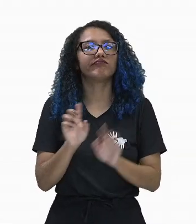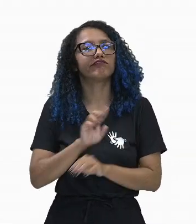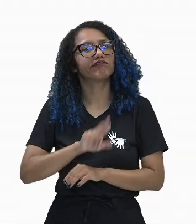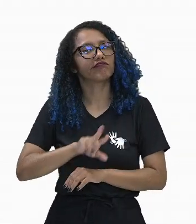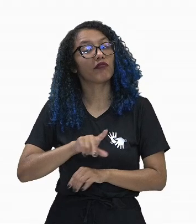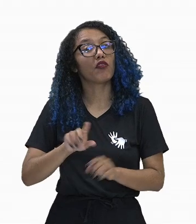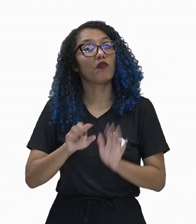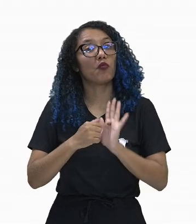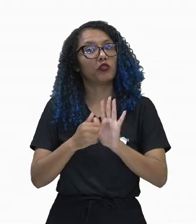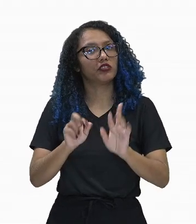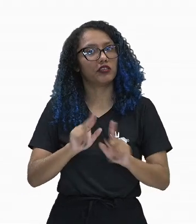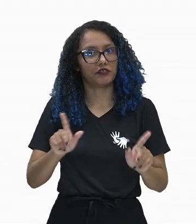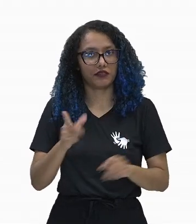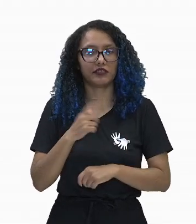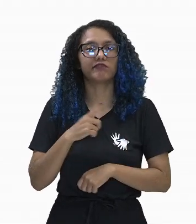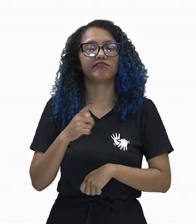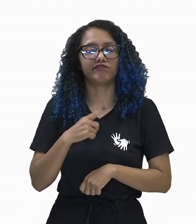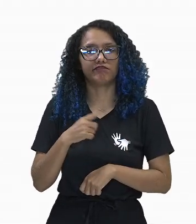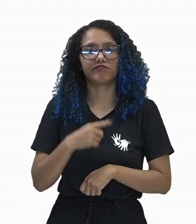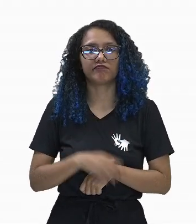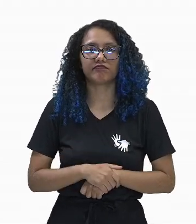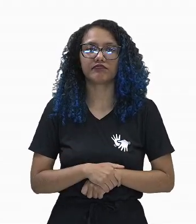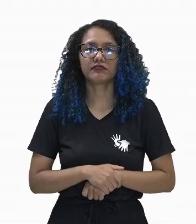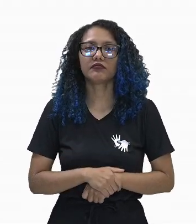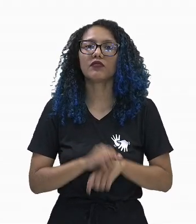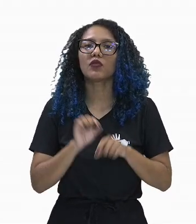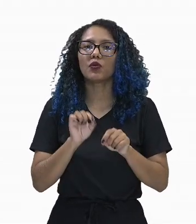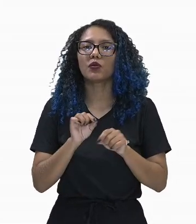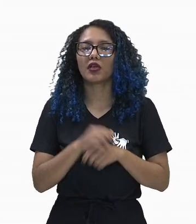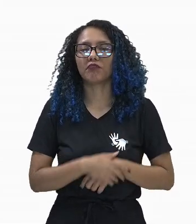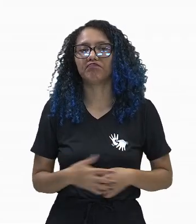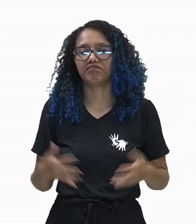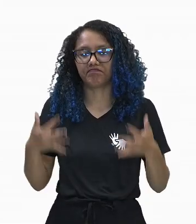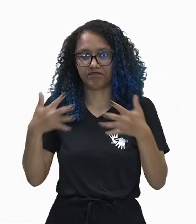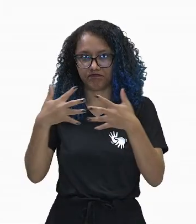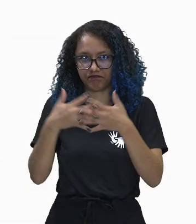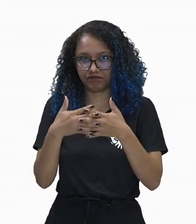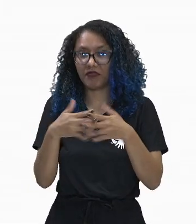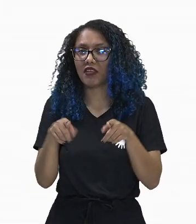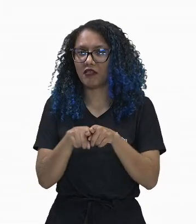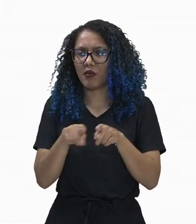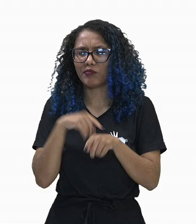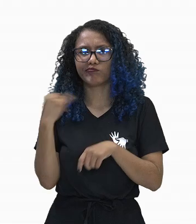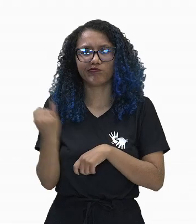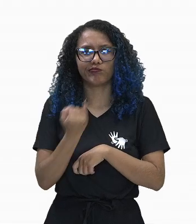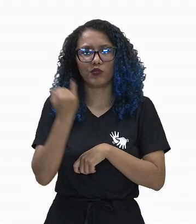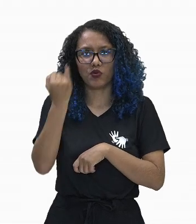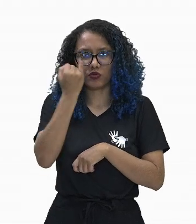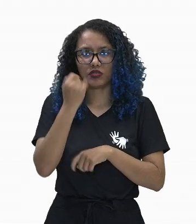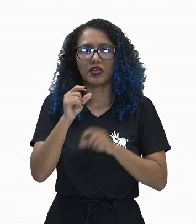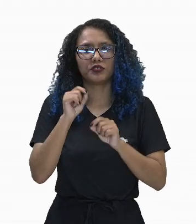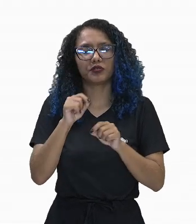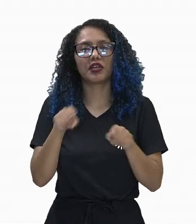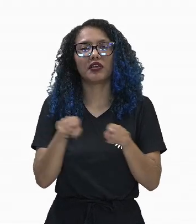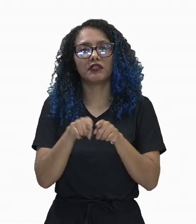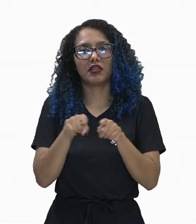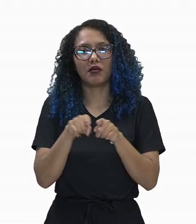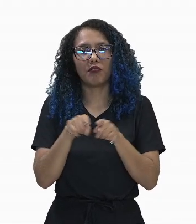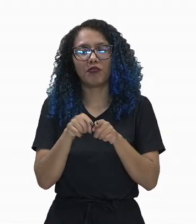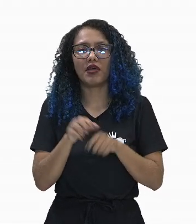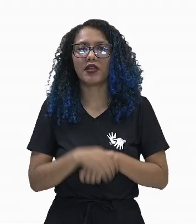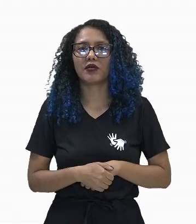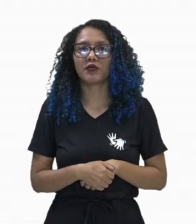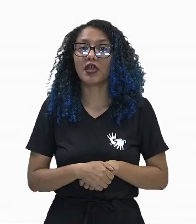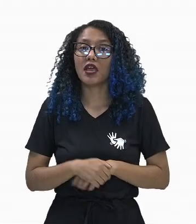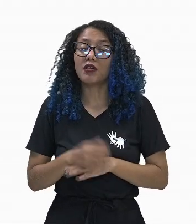Então, ele é uma rede complexa e vital que atua como um sistema de defesa silencioso do